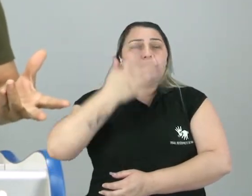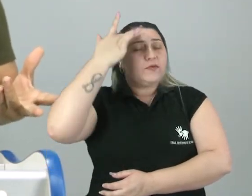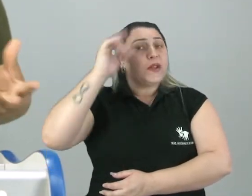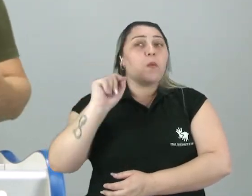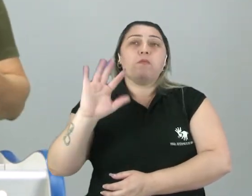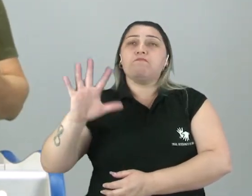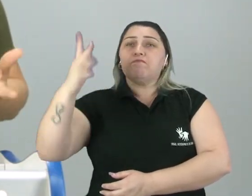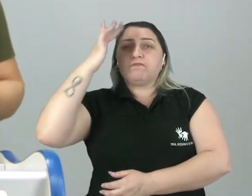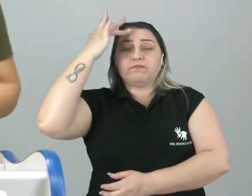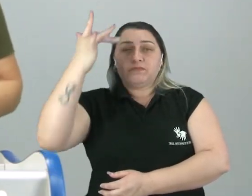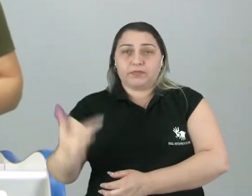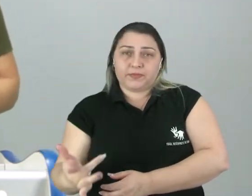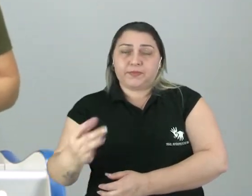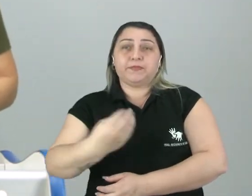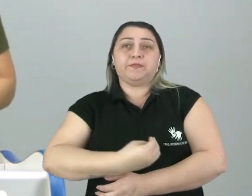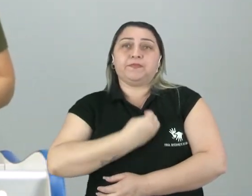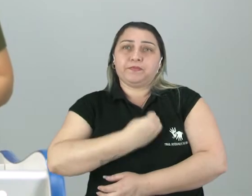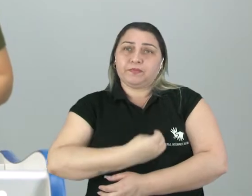acontecer amanhã. Afinal, a vida é muito efêmera.